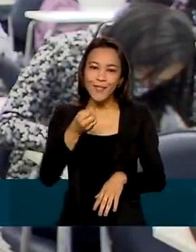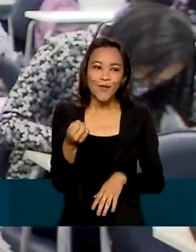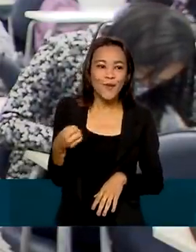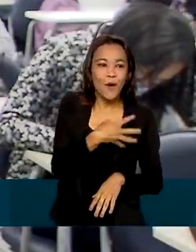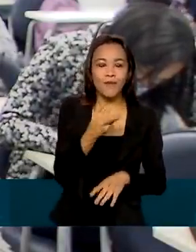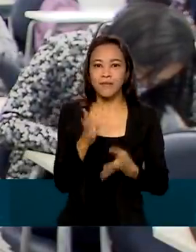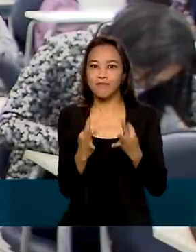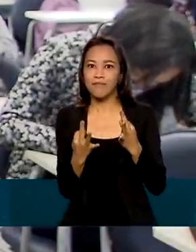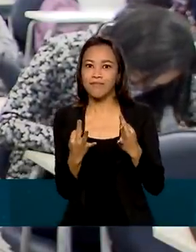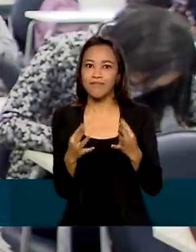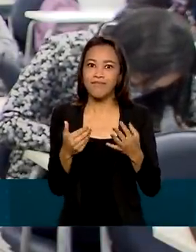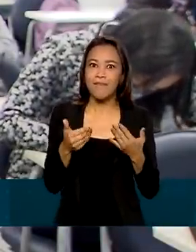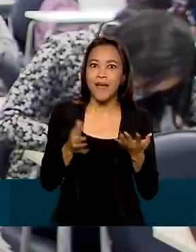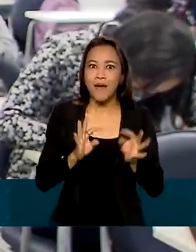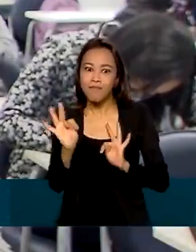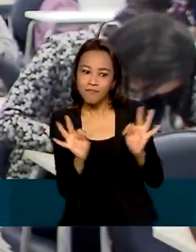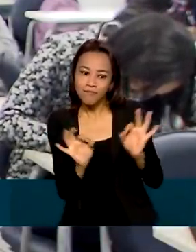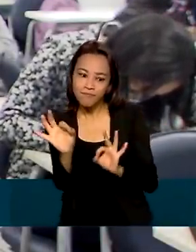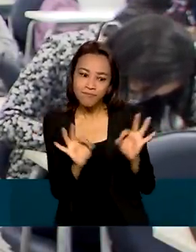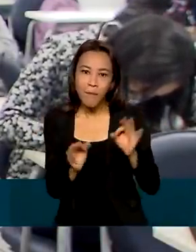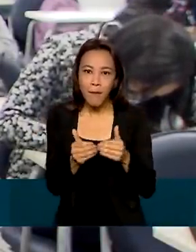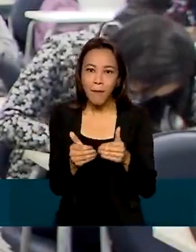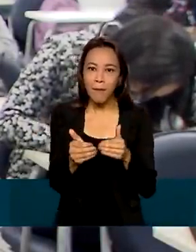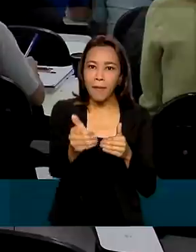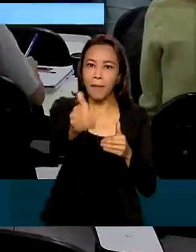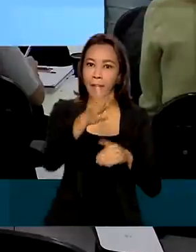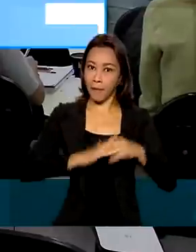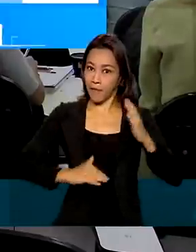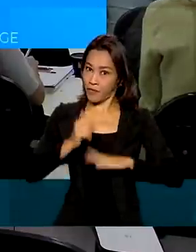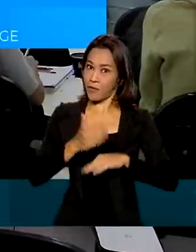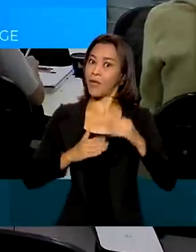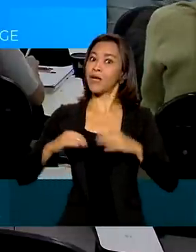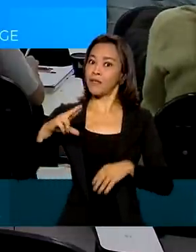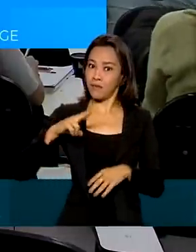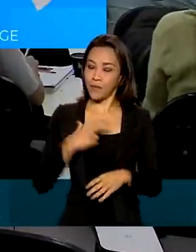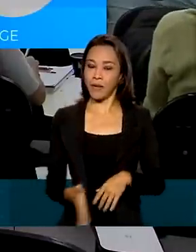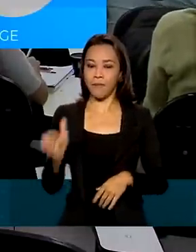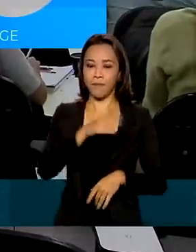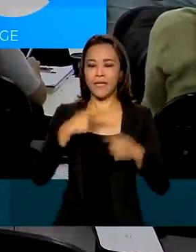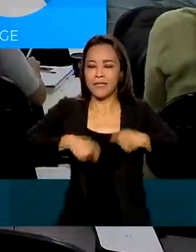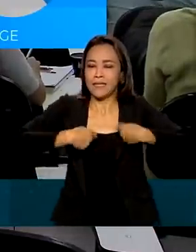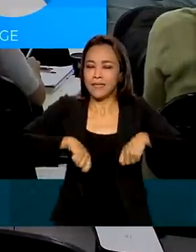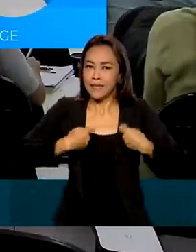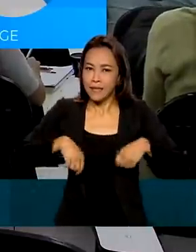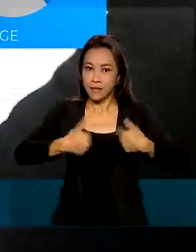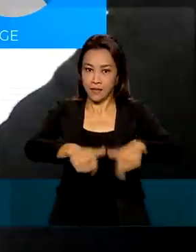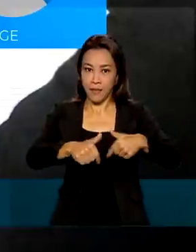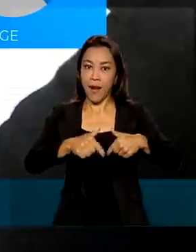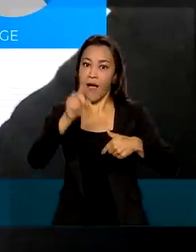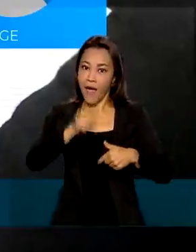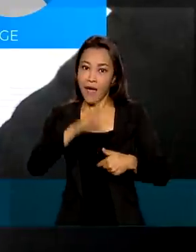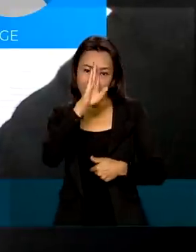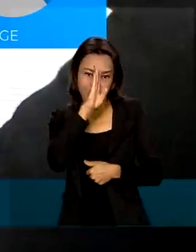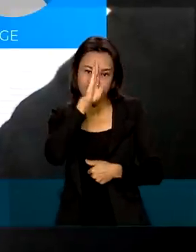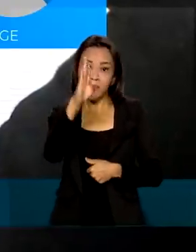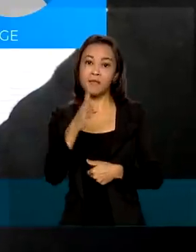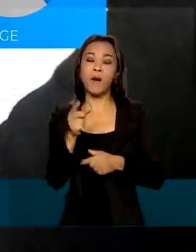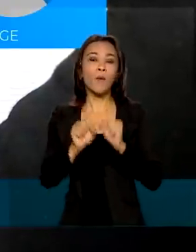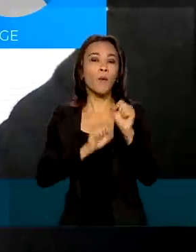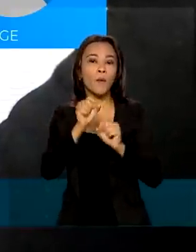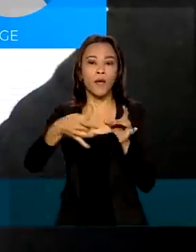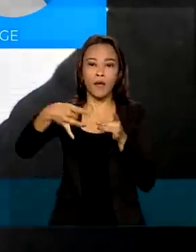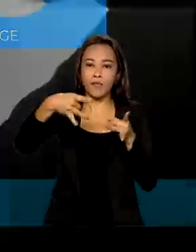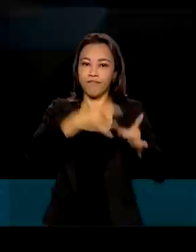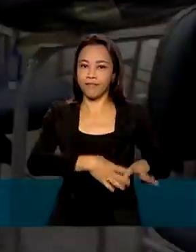perspectivas, novos planejamentos profissionais e pessoais. A necessidade de trabalhar aparece como a principal causa para a